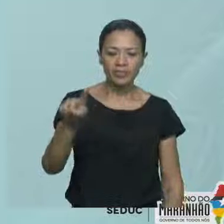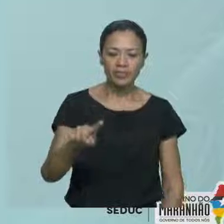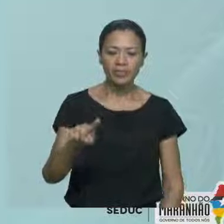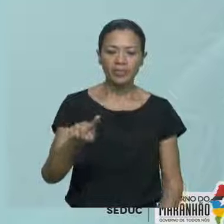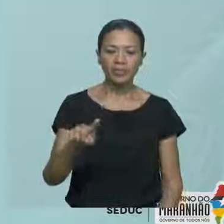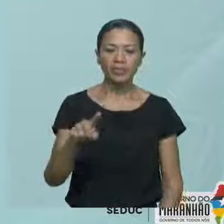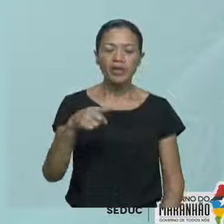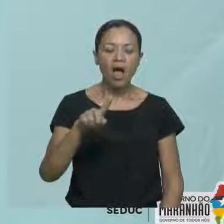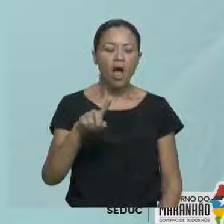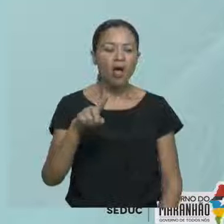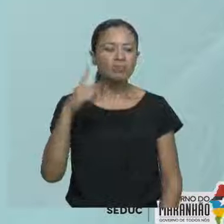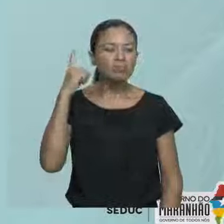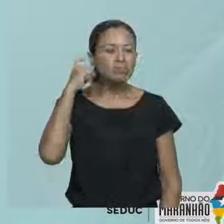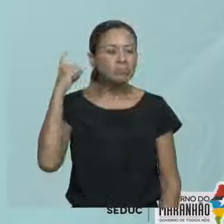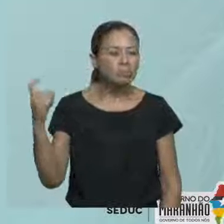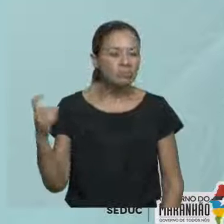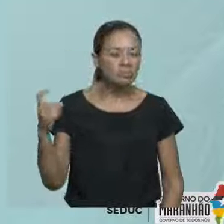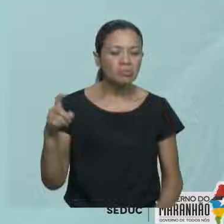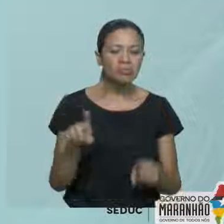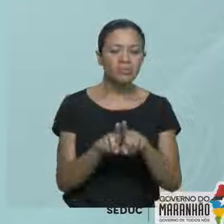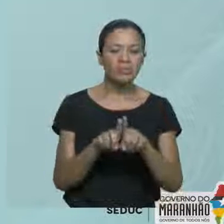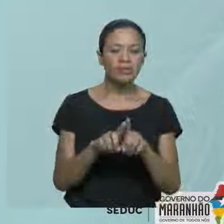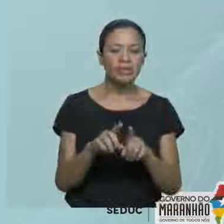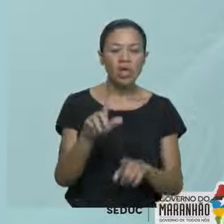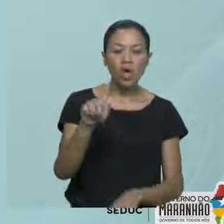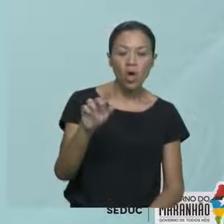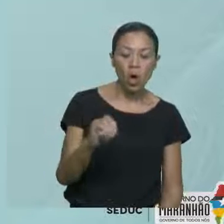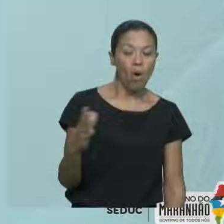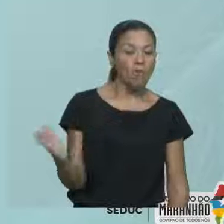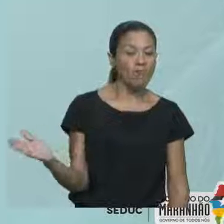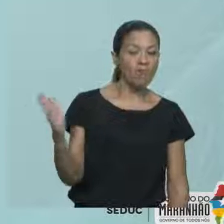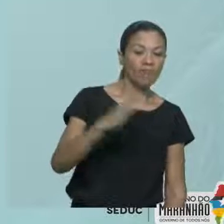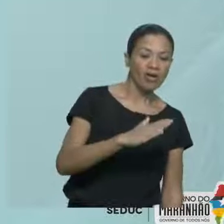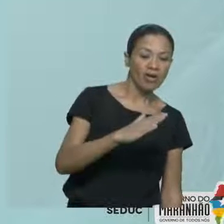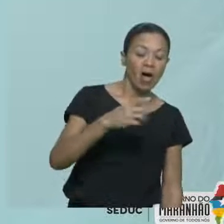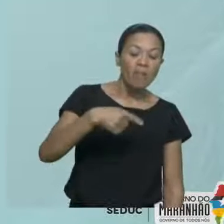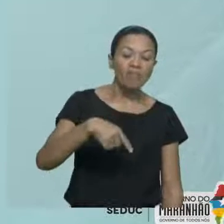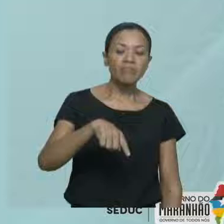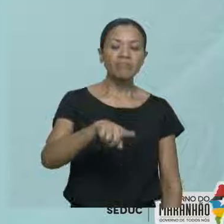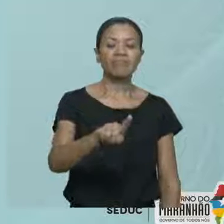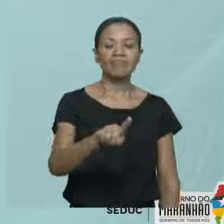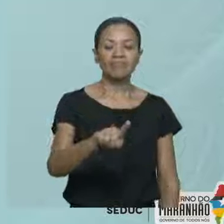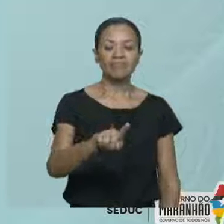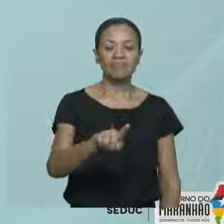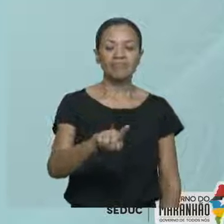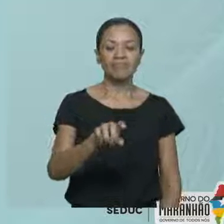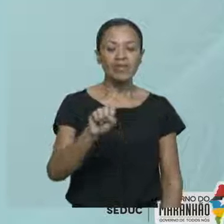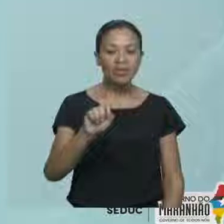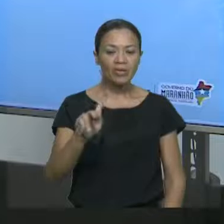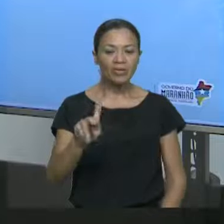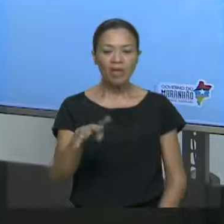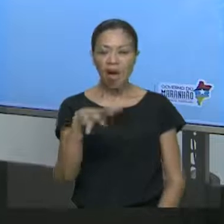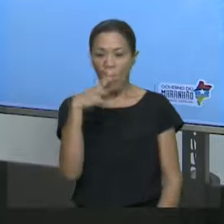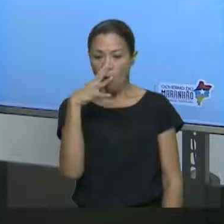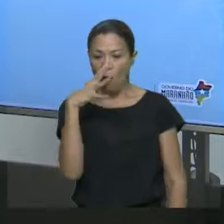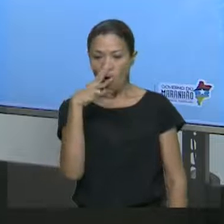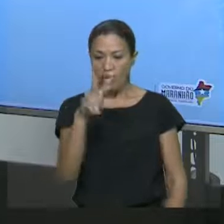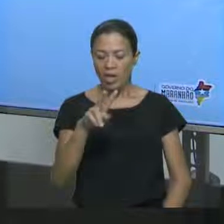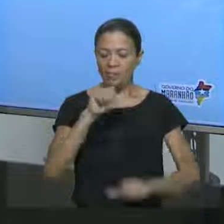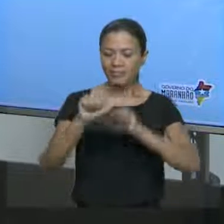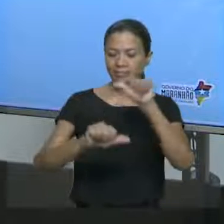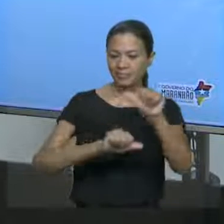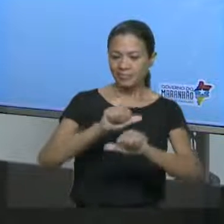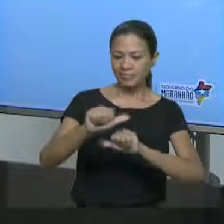To buzz, zumbi. Go, goes. To go, verbo ir, tá? Então, observem essas